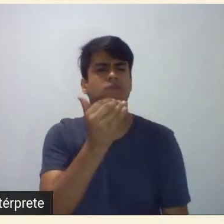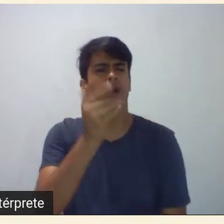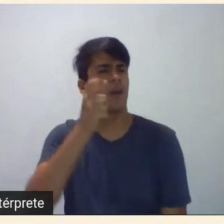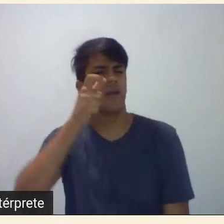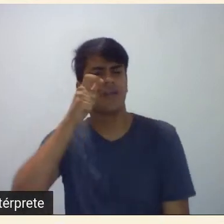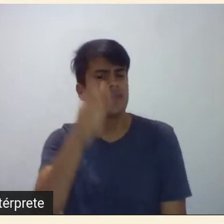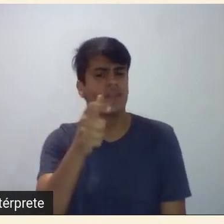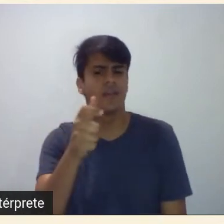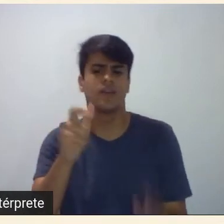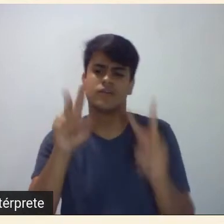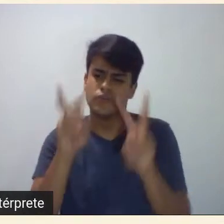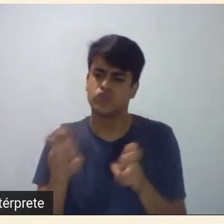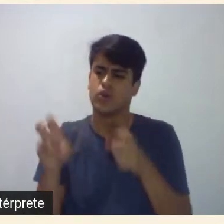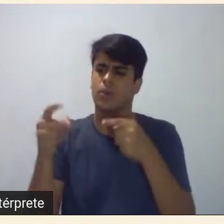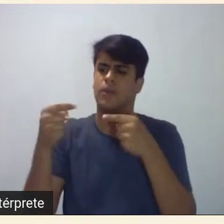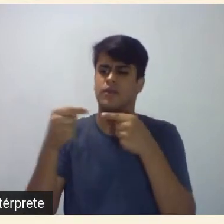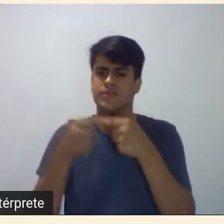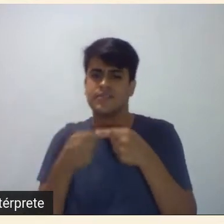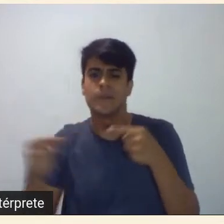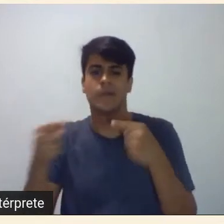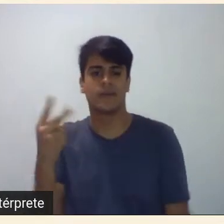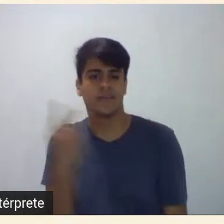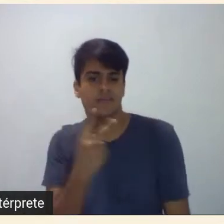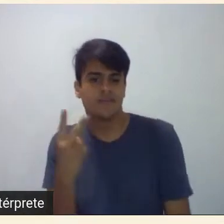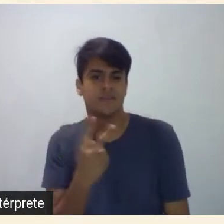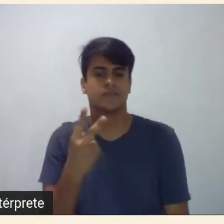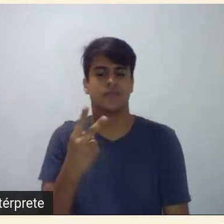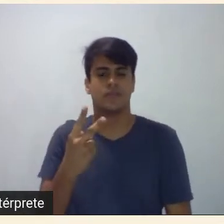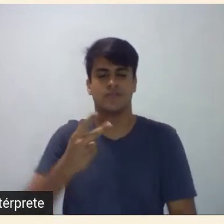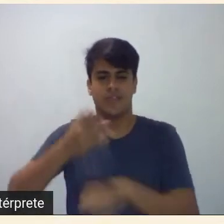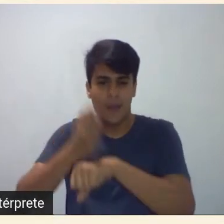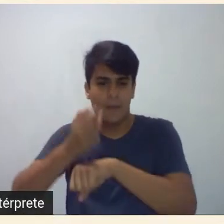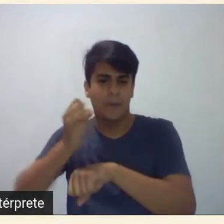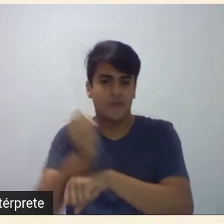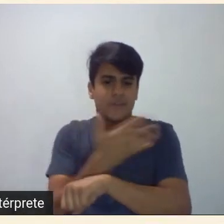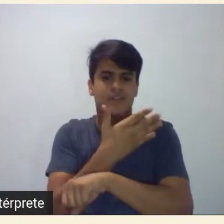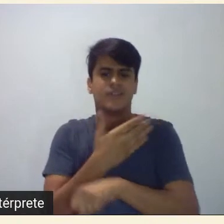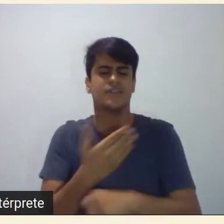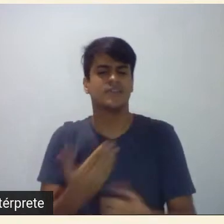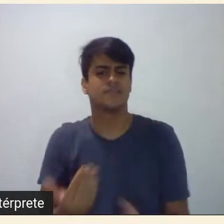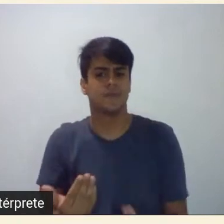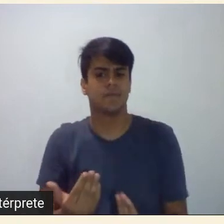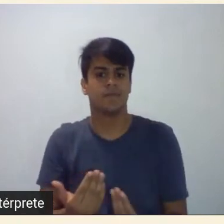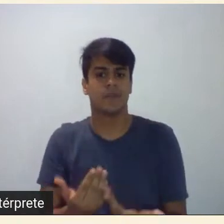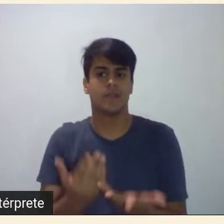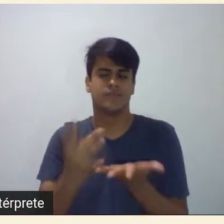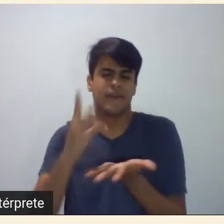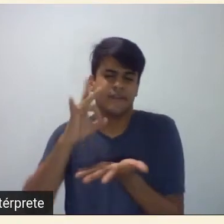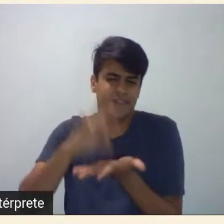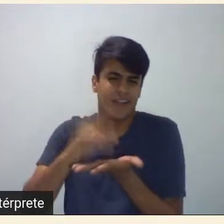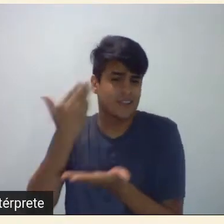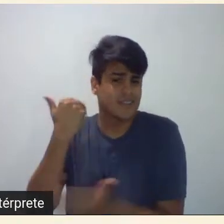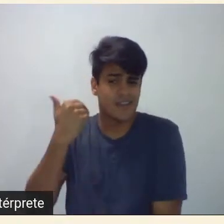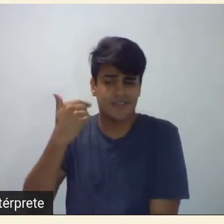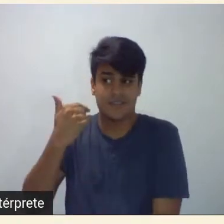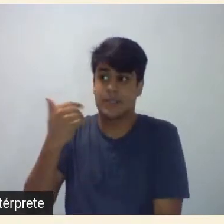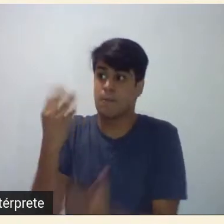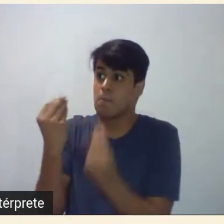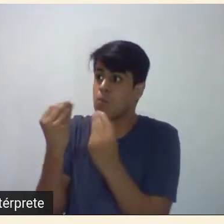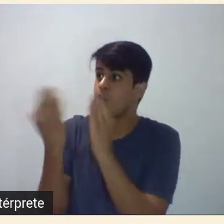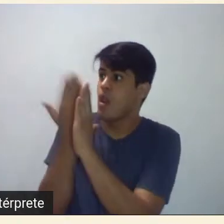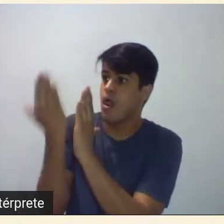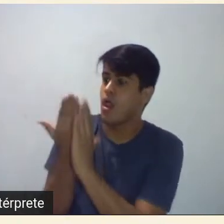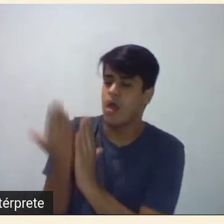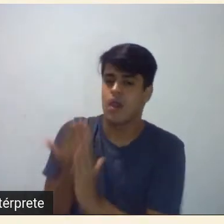pelo modernismo e na verdade a gente tinha muita pouca bibliografia sobre esse assunto